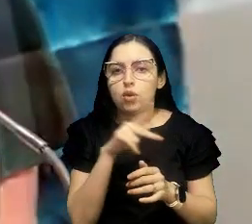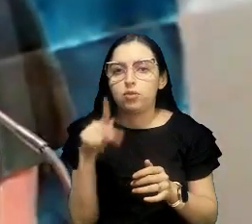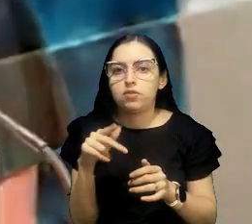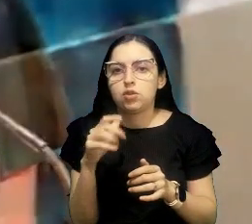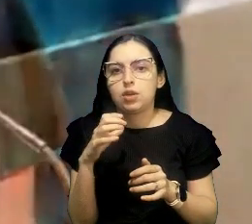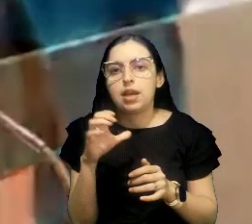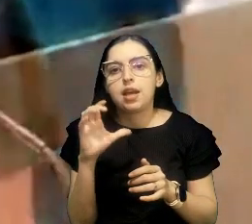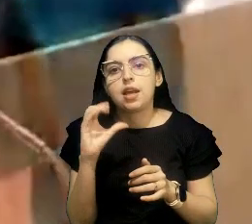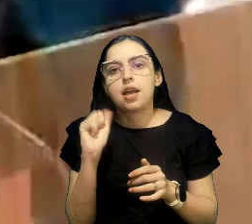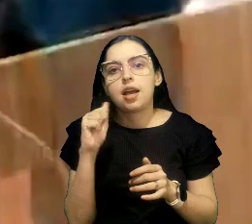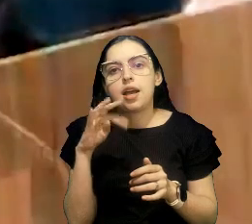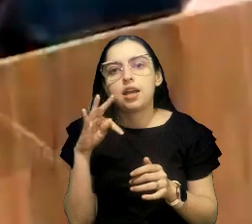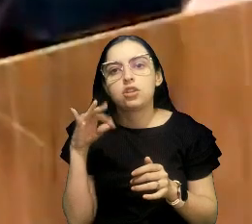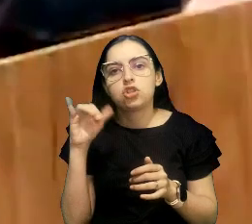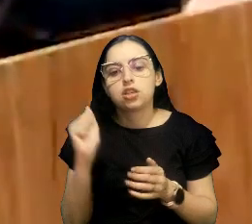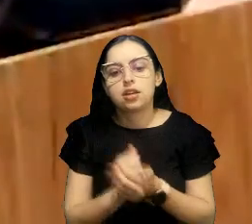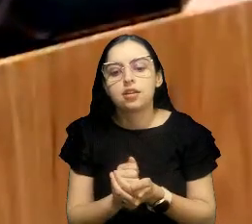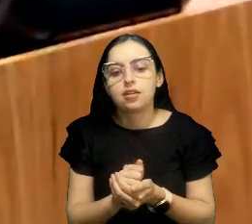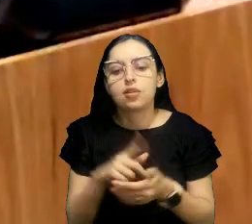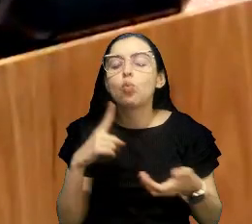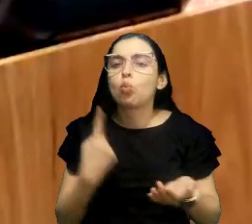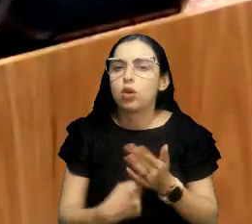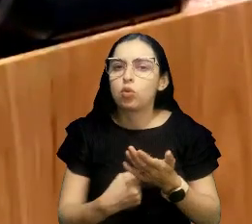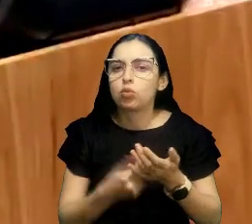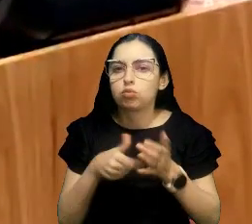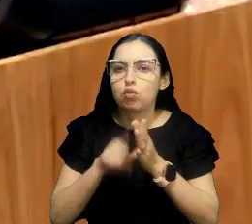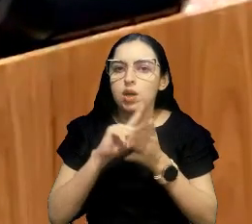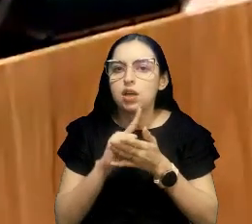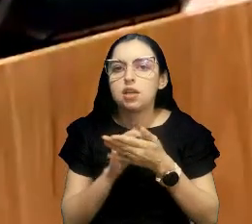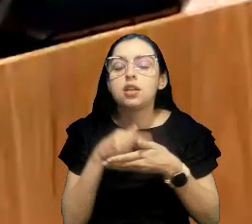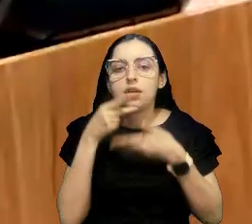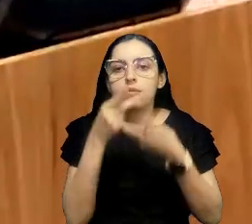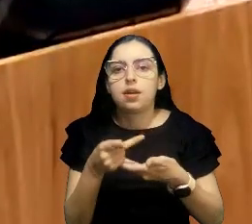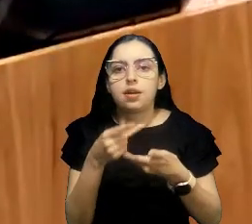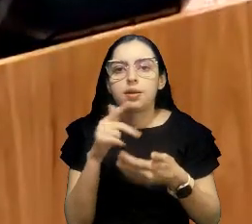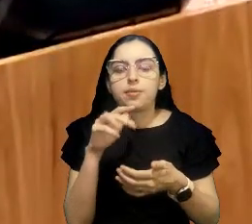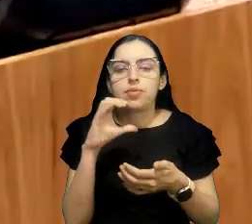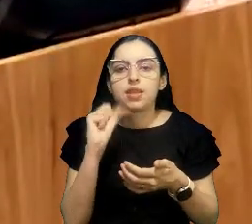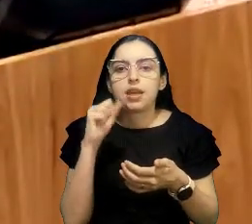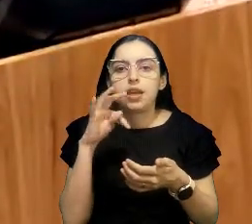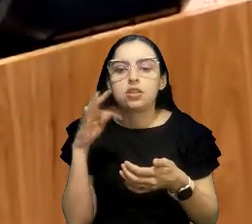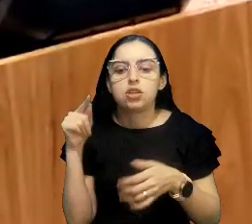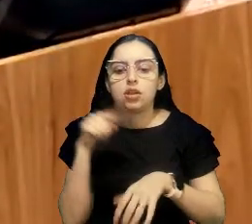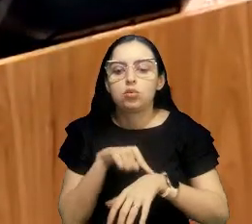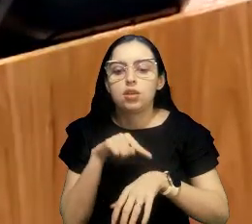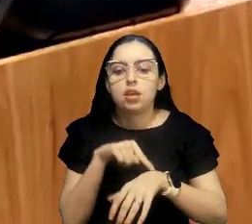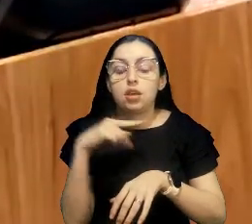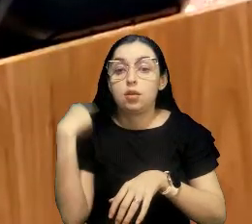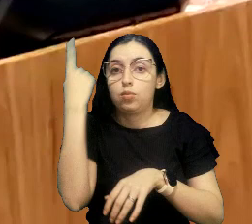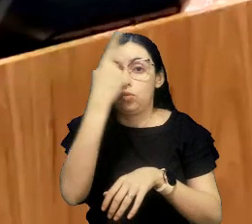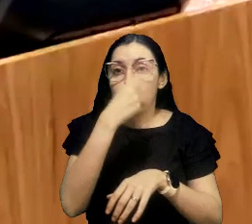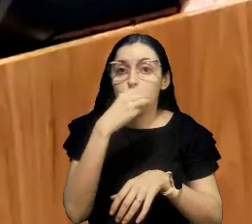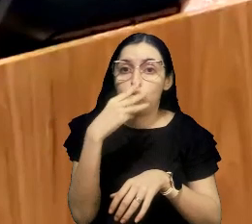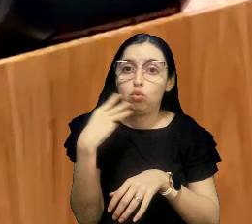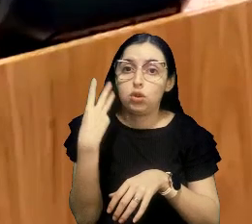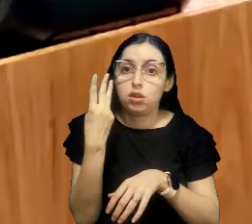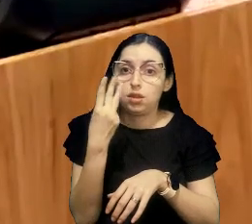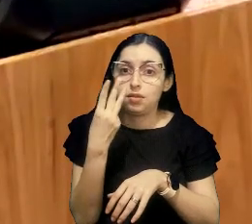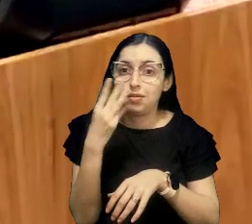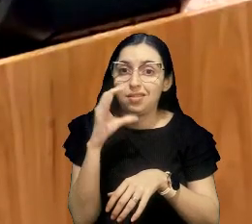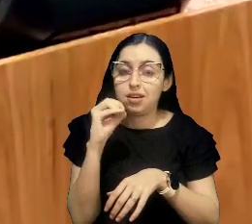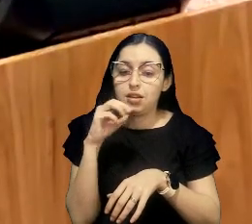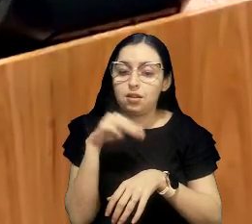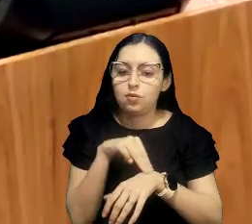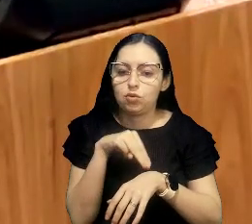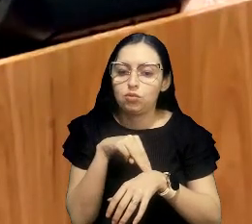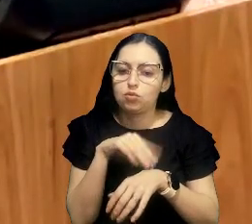houve esse acordo anterior. Eu vou passar a palavra para a doutora Kátia pelo prazo de 30 minutos. Eu vou cometer a